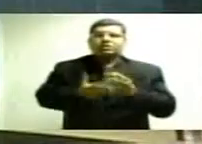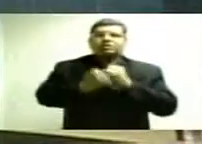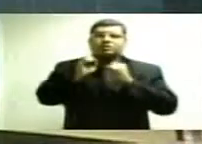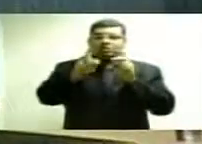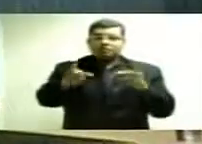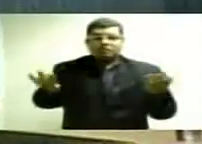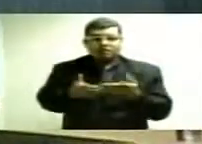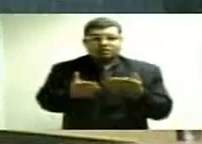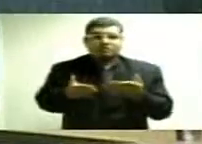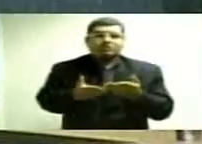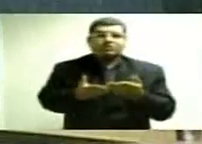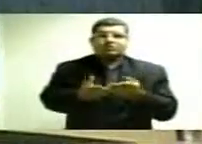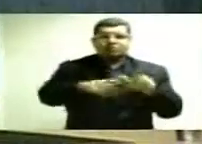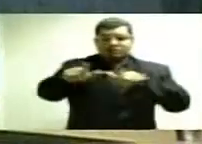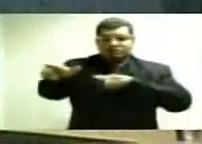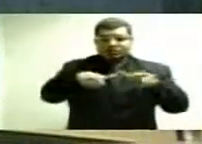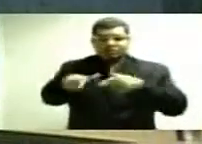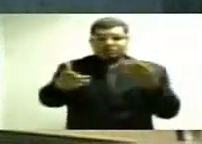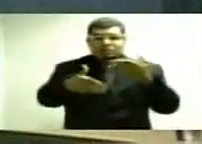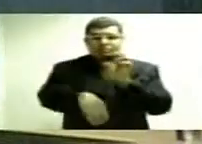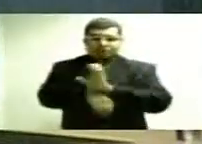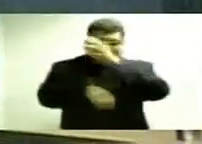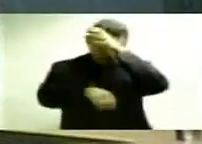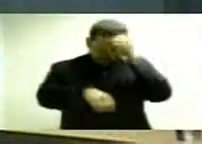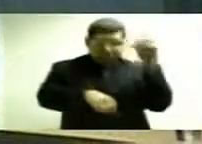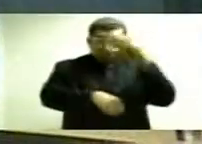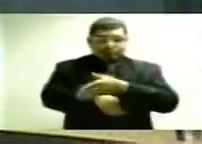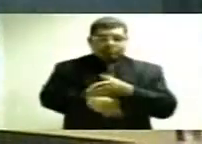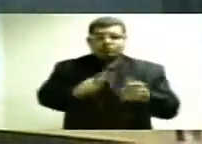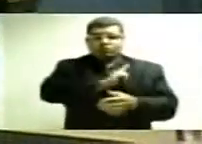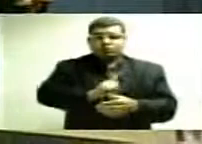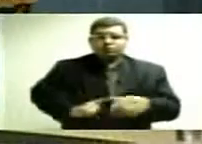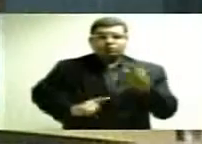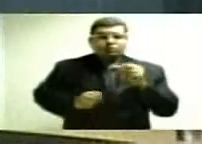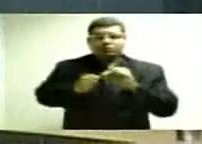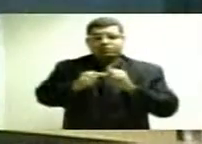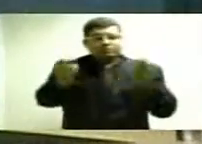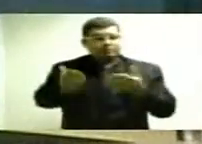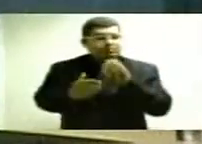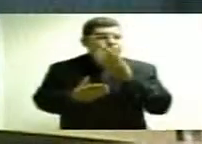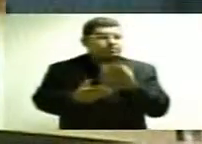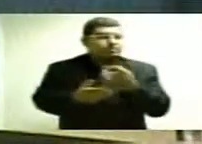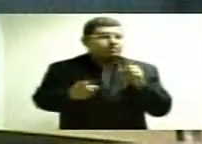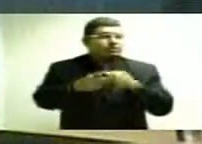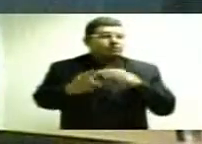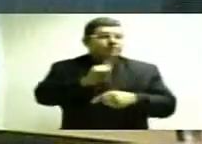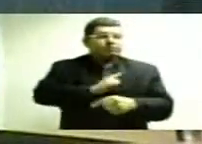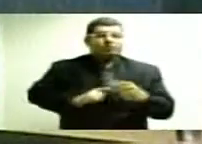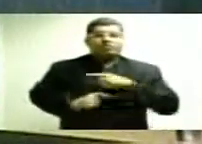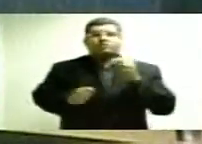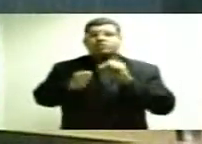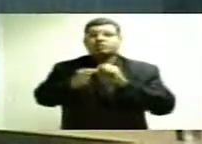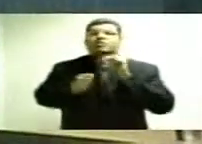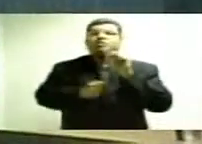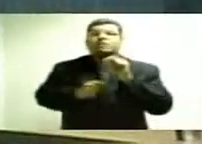aposentadorias de servidores inativos do Estado do Amazonas. O governo não vai fazer isso. Então, o governo vai ter que fazer